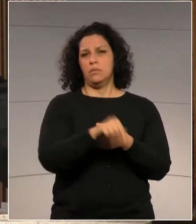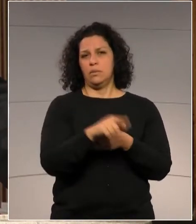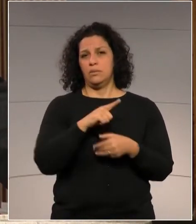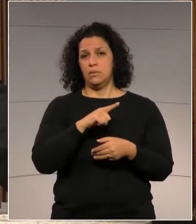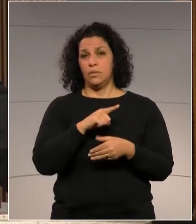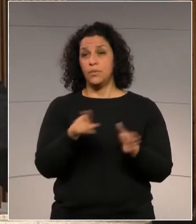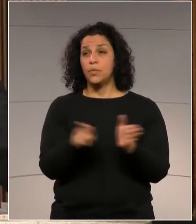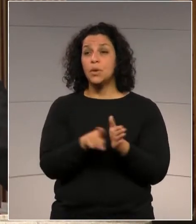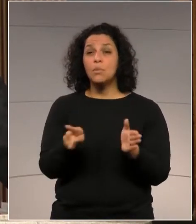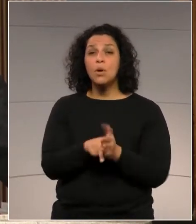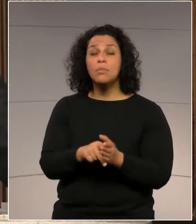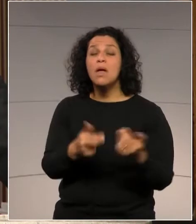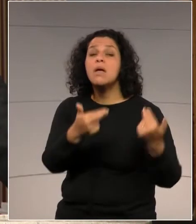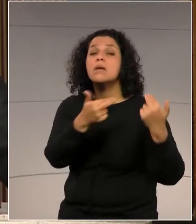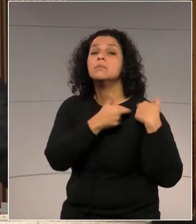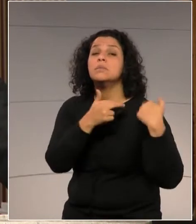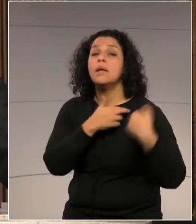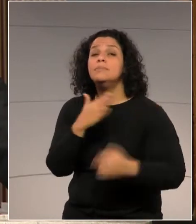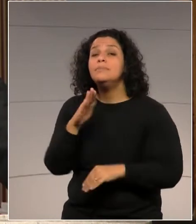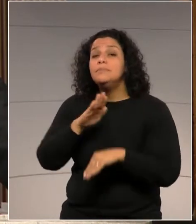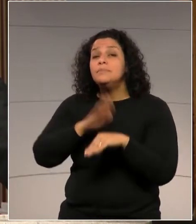É de minha inteira responsabilidade.